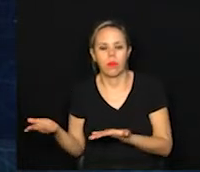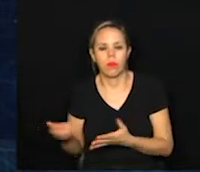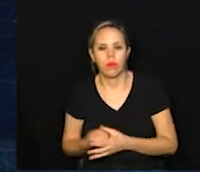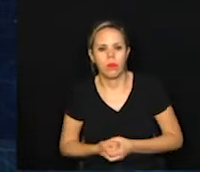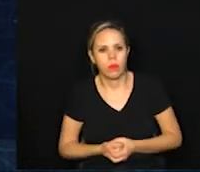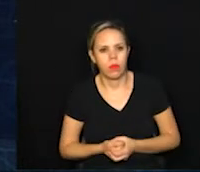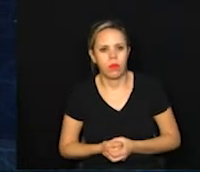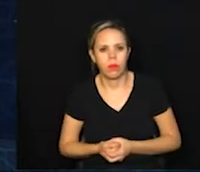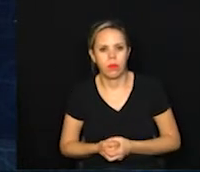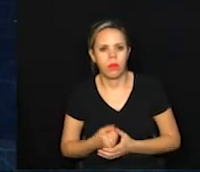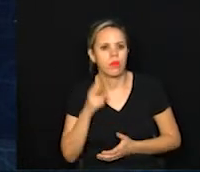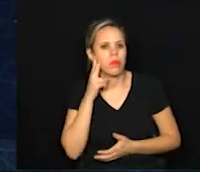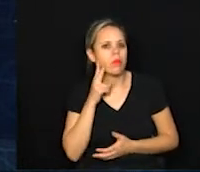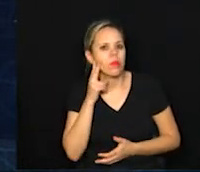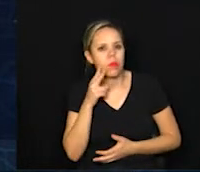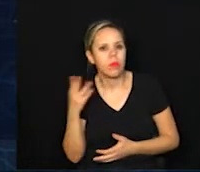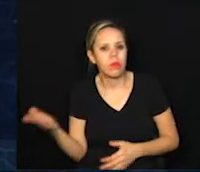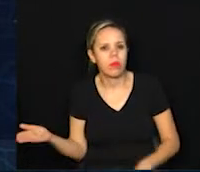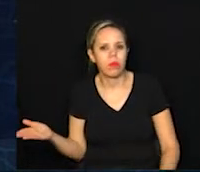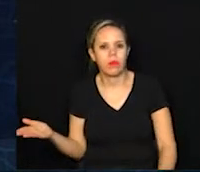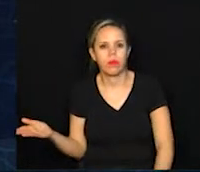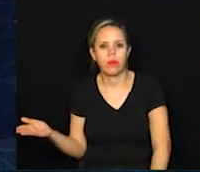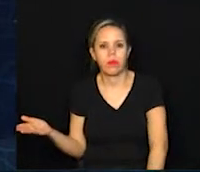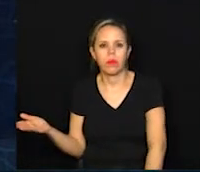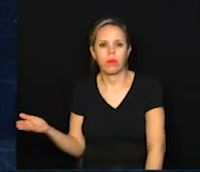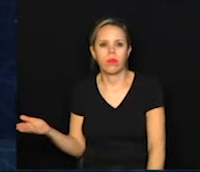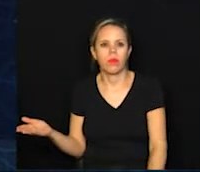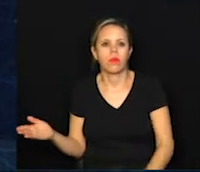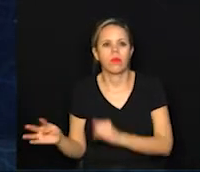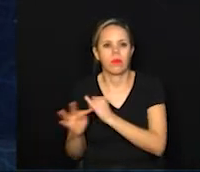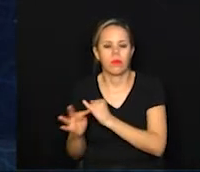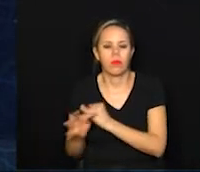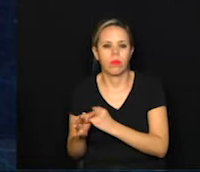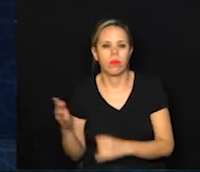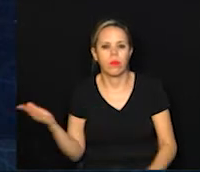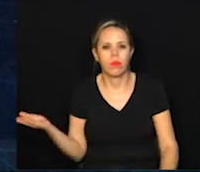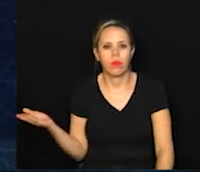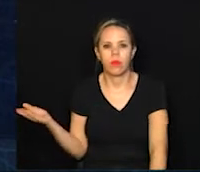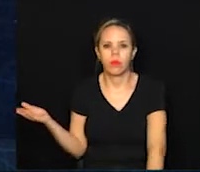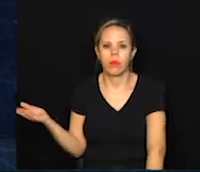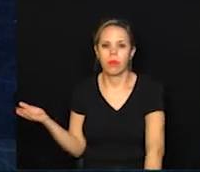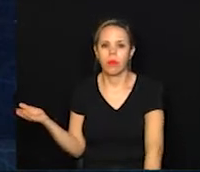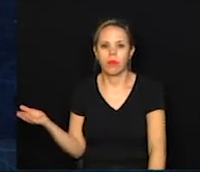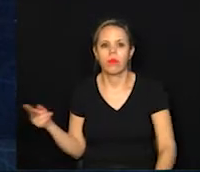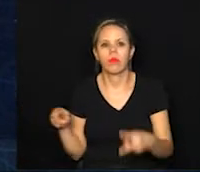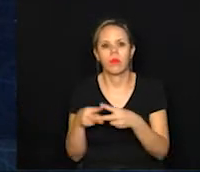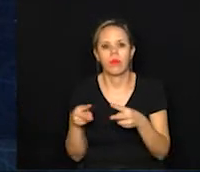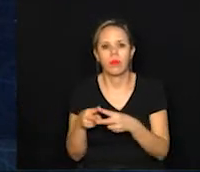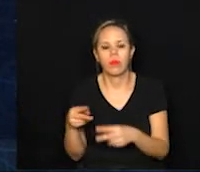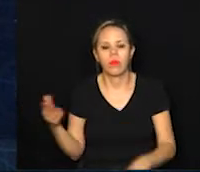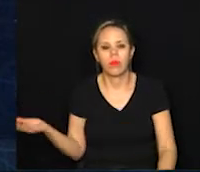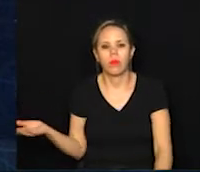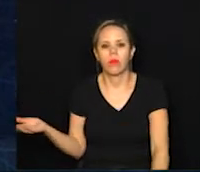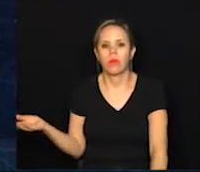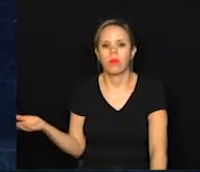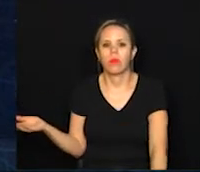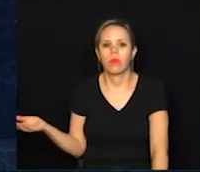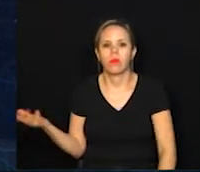523. Valinhos, 298. Itatiba, 216. Paulínia, 210.